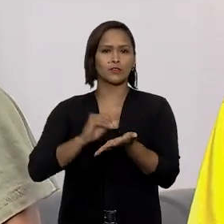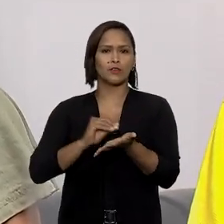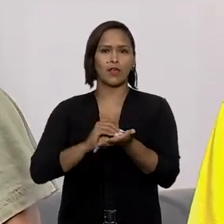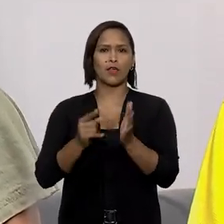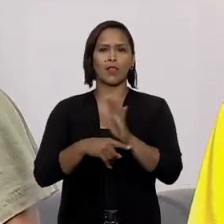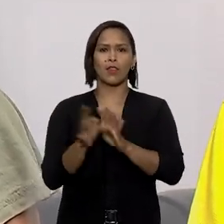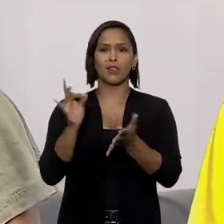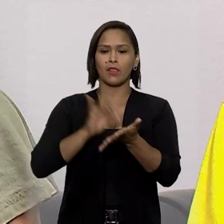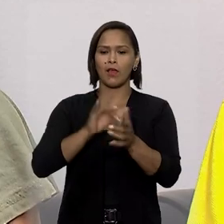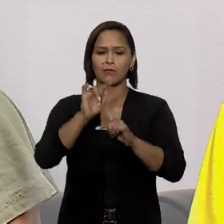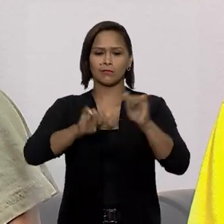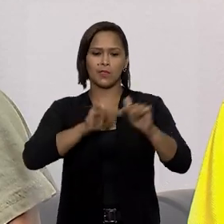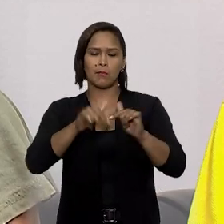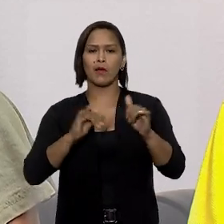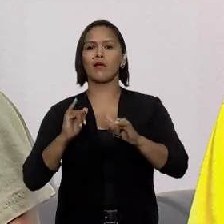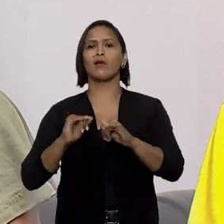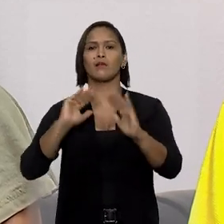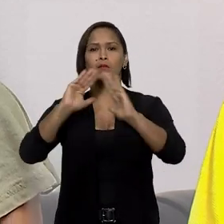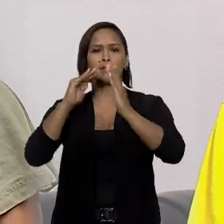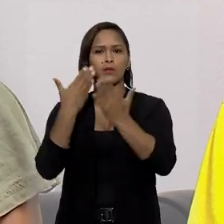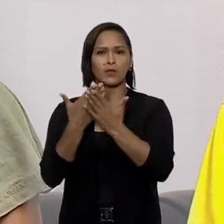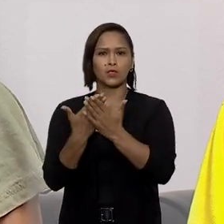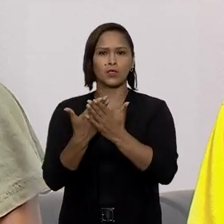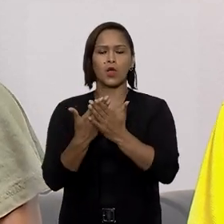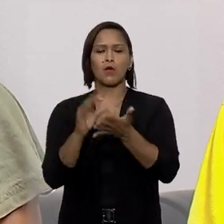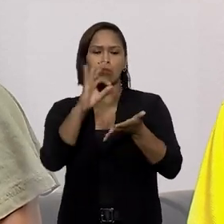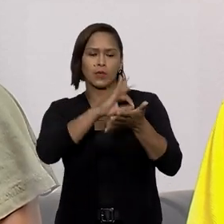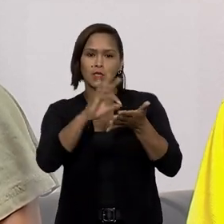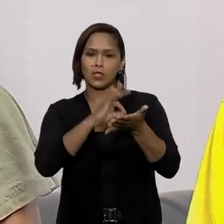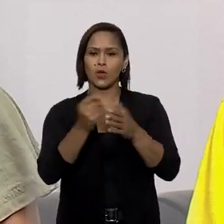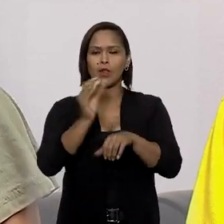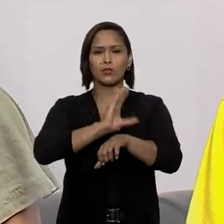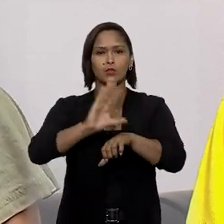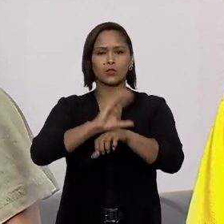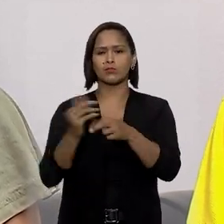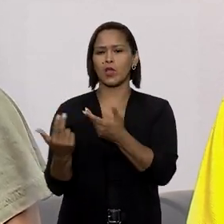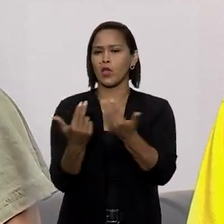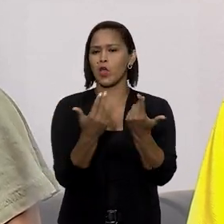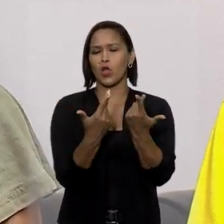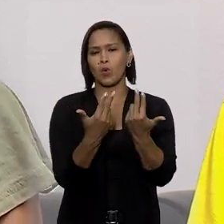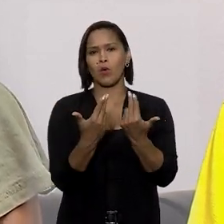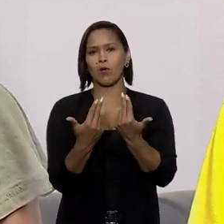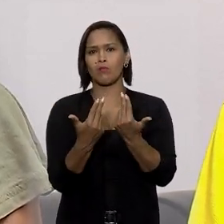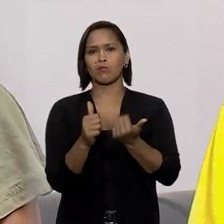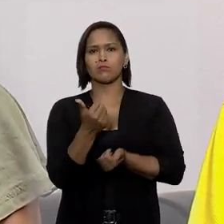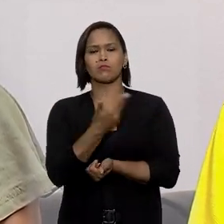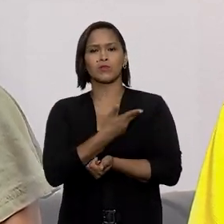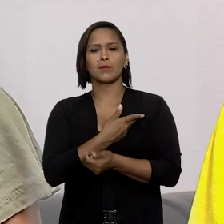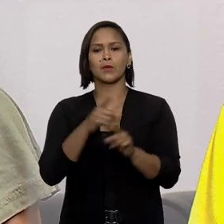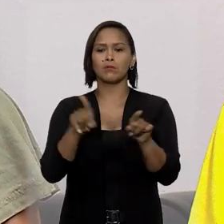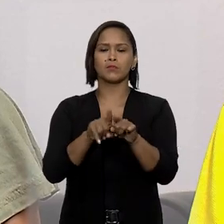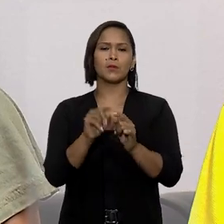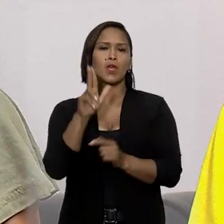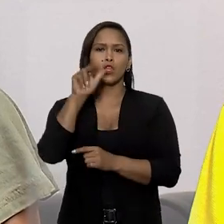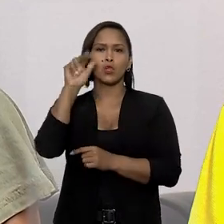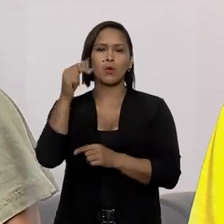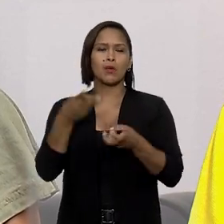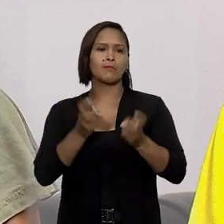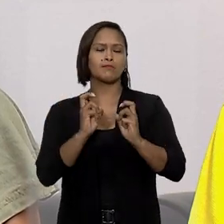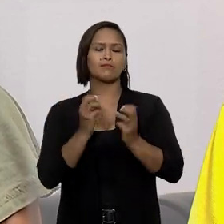levava para as atividades, para a escola, matriculava a gente nos cursos igual todo mundo. E eu também nunca tive